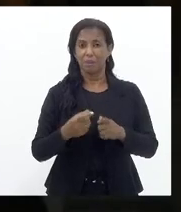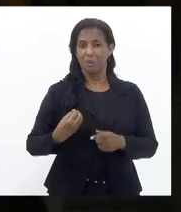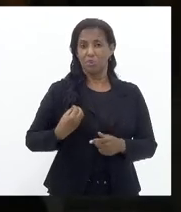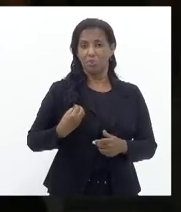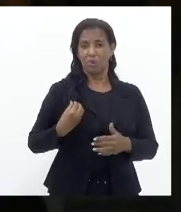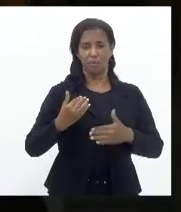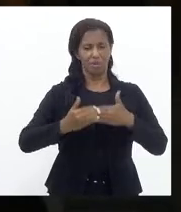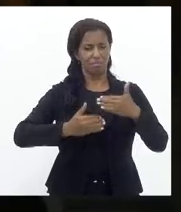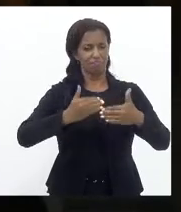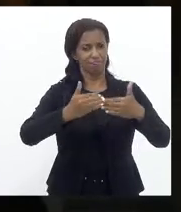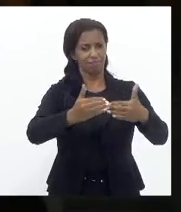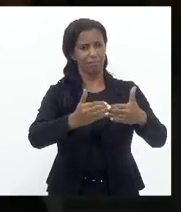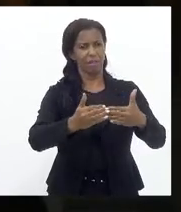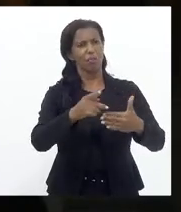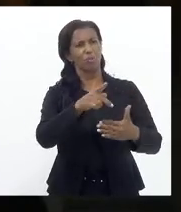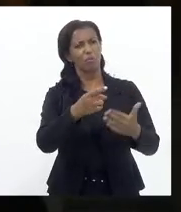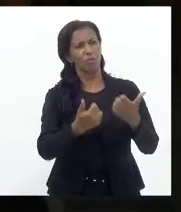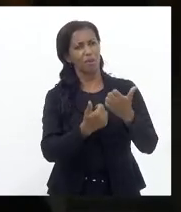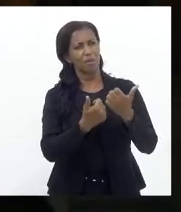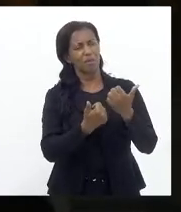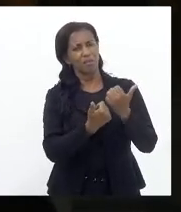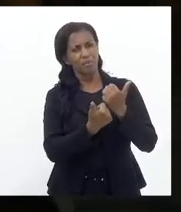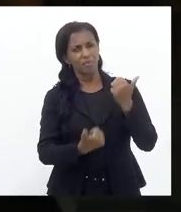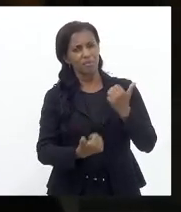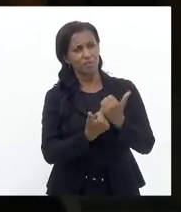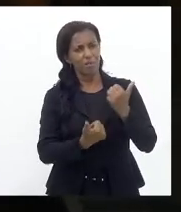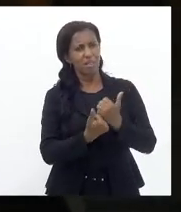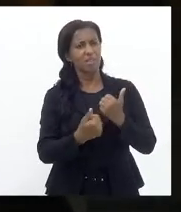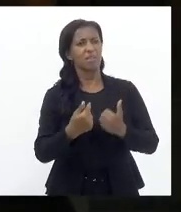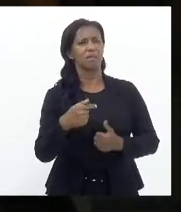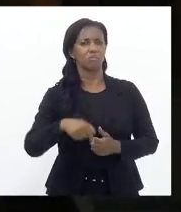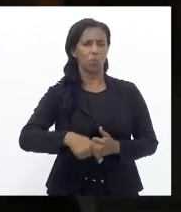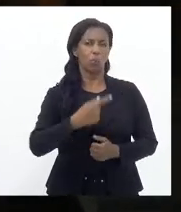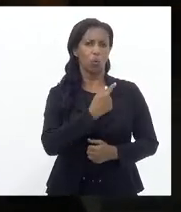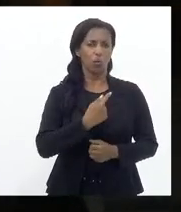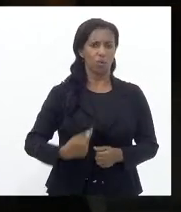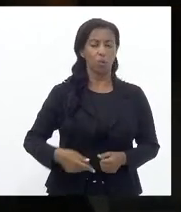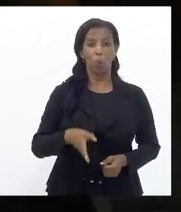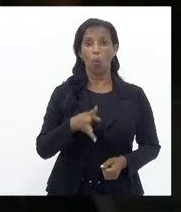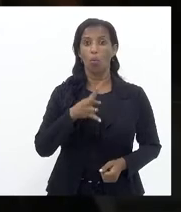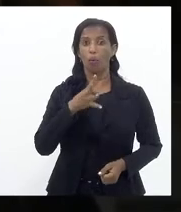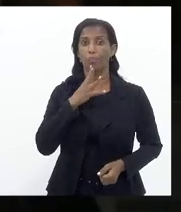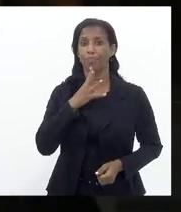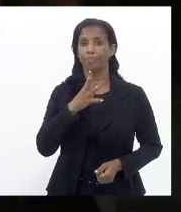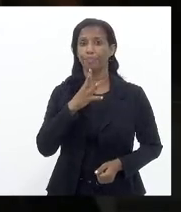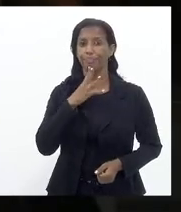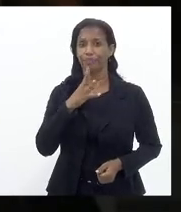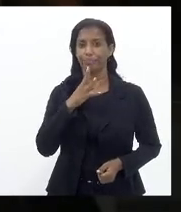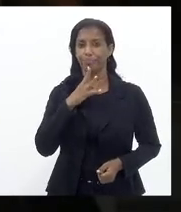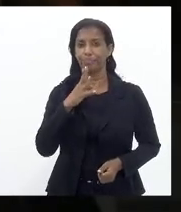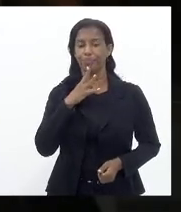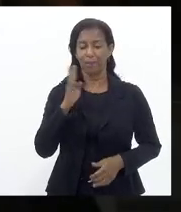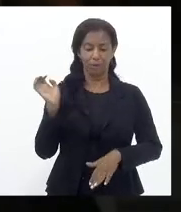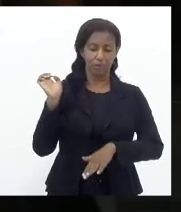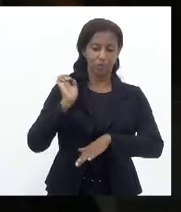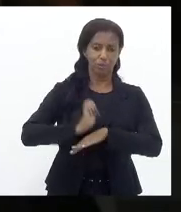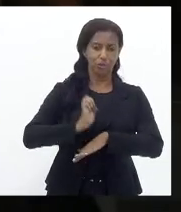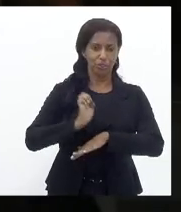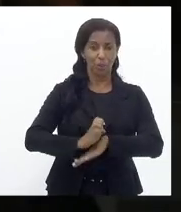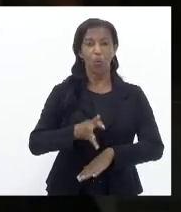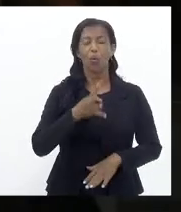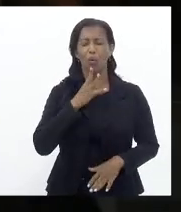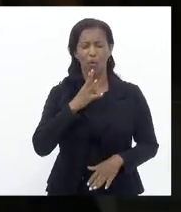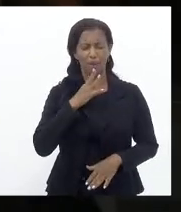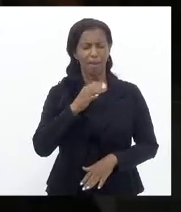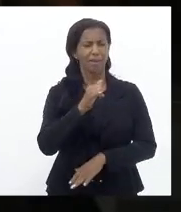Foi vice-governador Do Rio de Janeiro Muitos mandatos Aqui nessa casa Conhece A máquina Do estado Do Rio de Janeiro Conhece